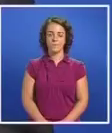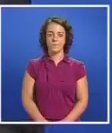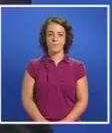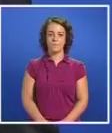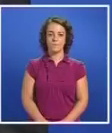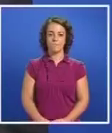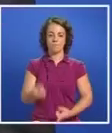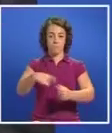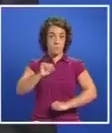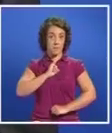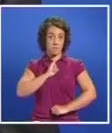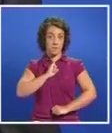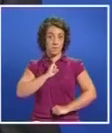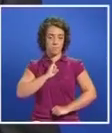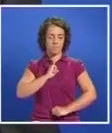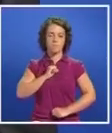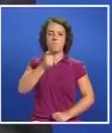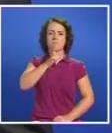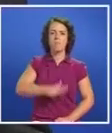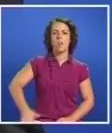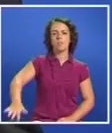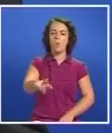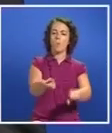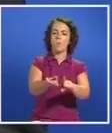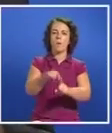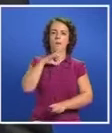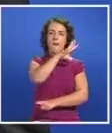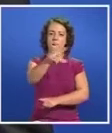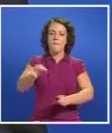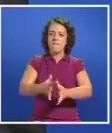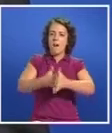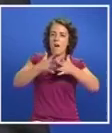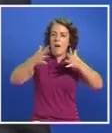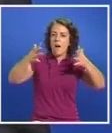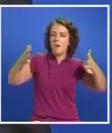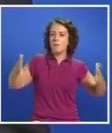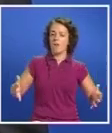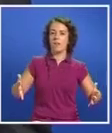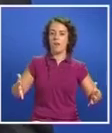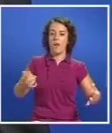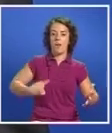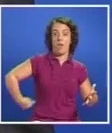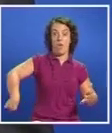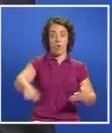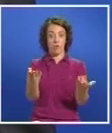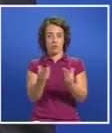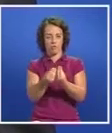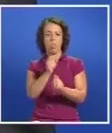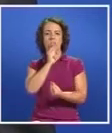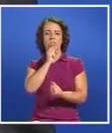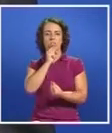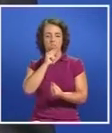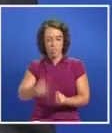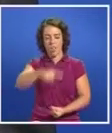Para mim, os Açores são como uma grande família que, toda junta, pode ultrapassar as dificuldades.